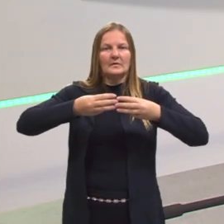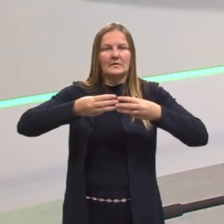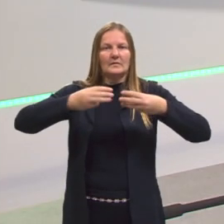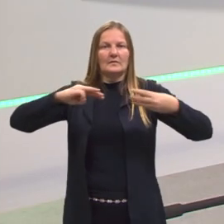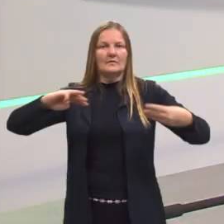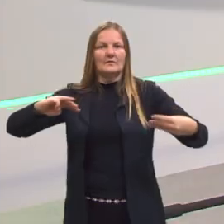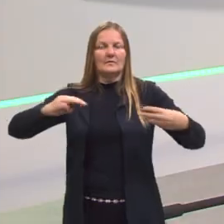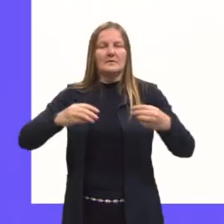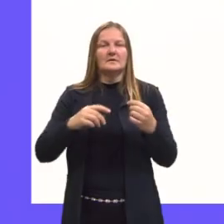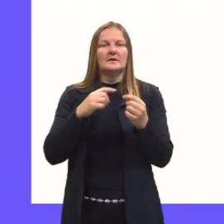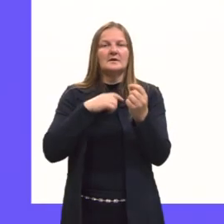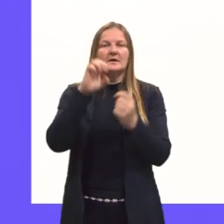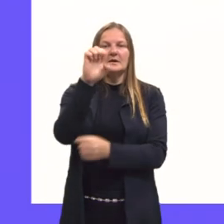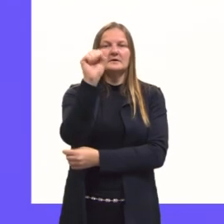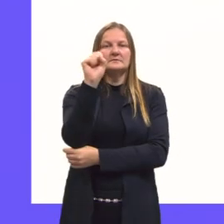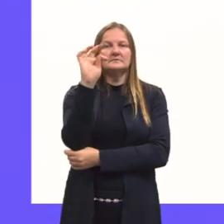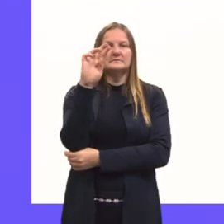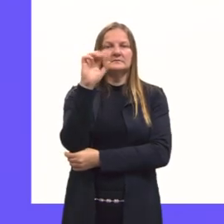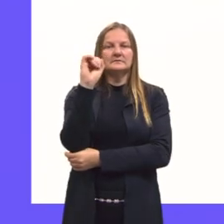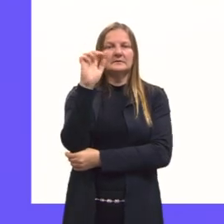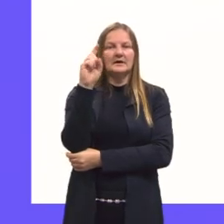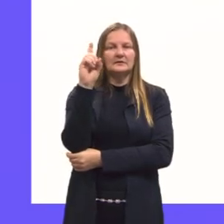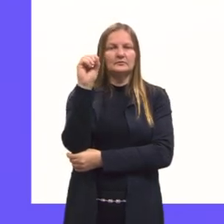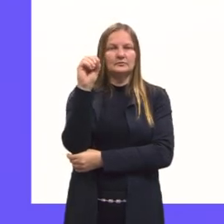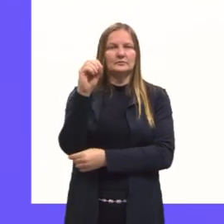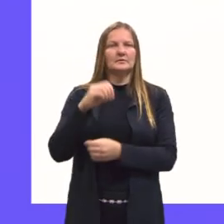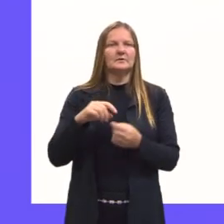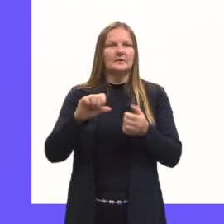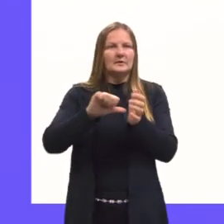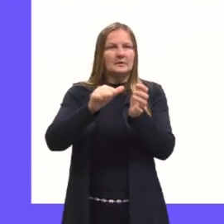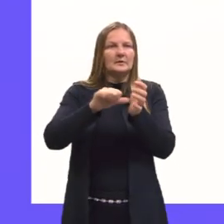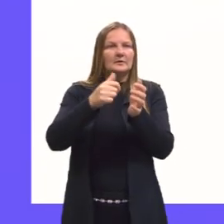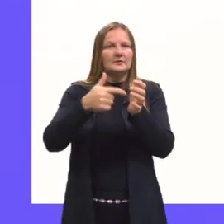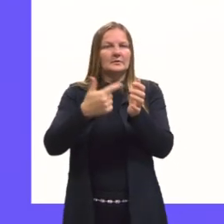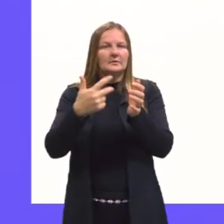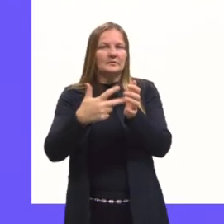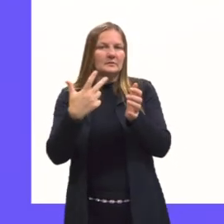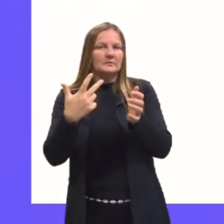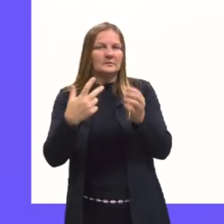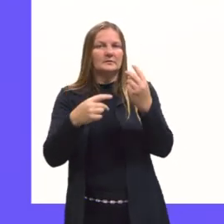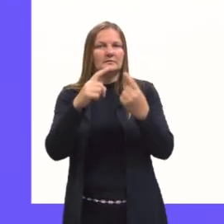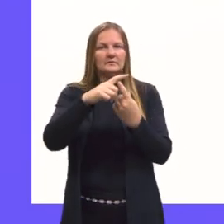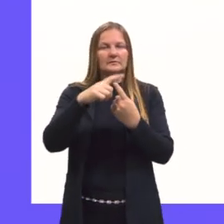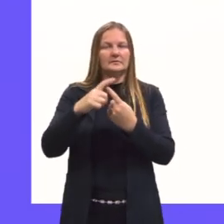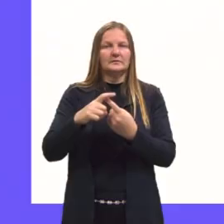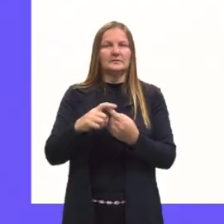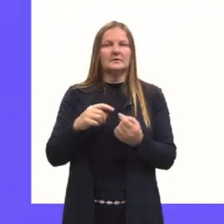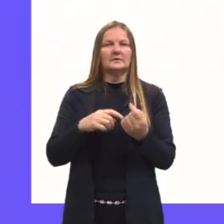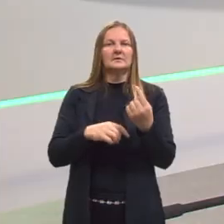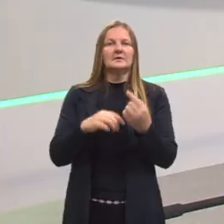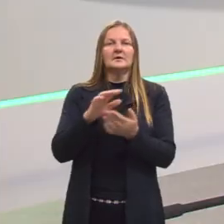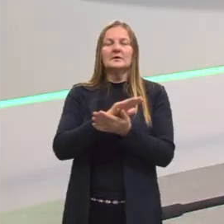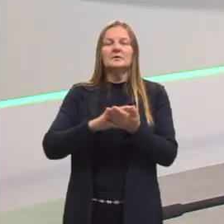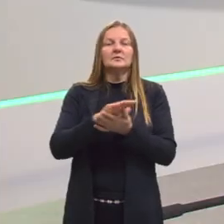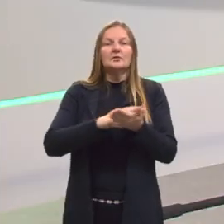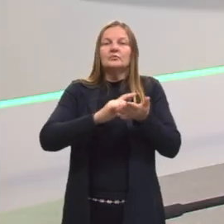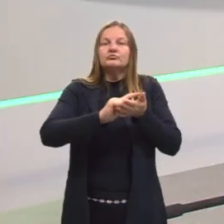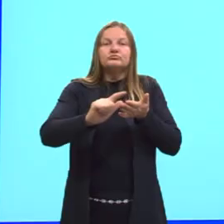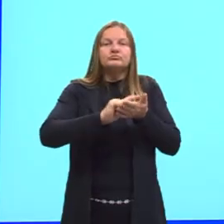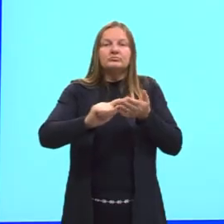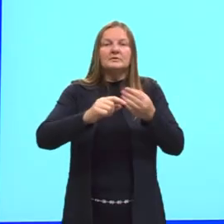estriado, quer dizer, o primeiro, vamos partir do primeiro, não estriado ou liso,